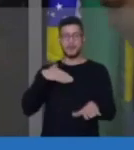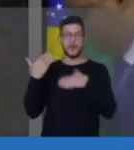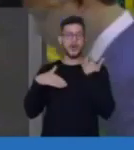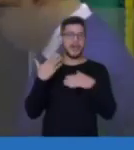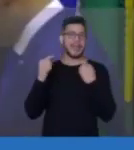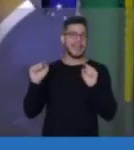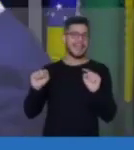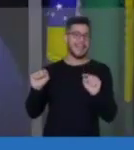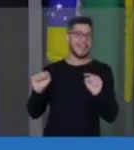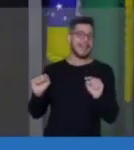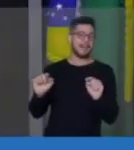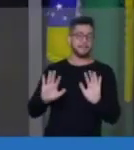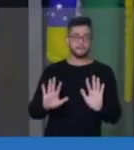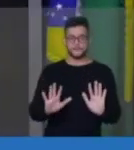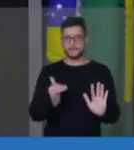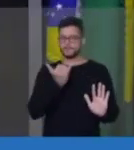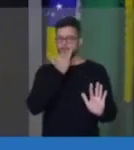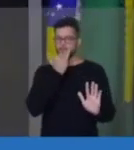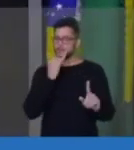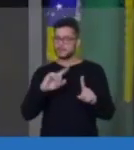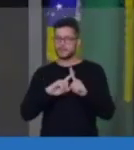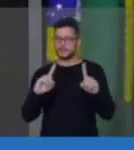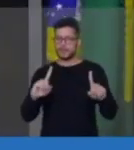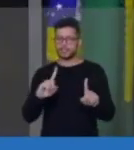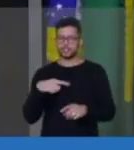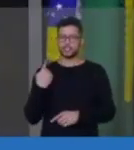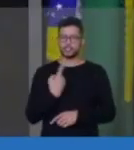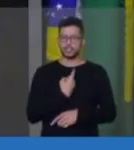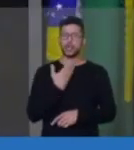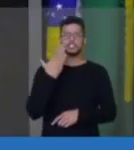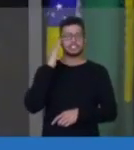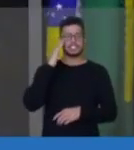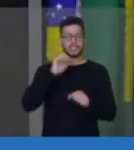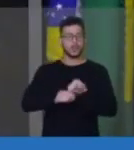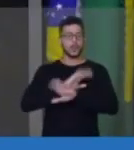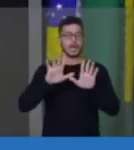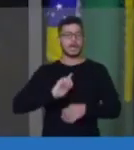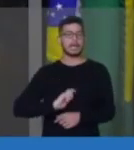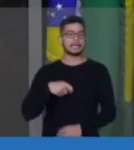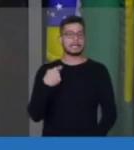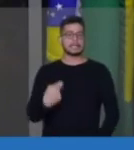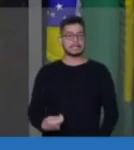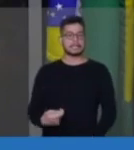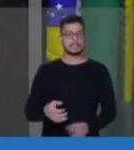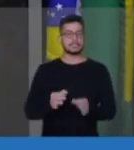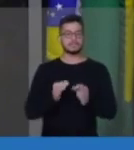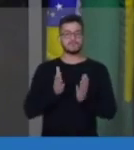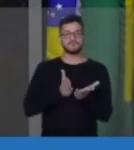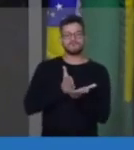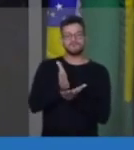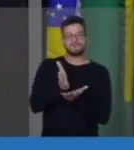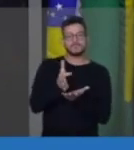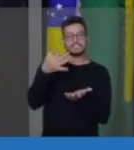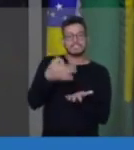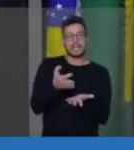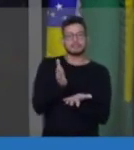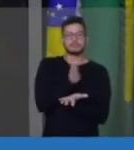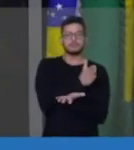para todo brasileiro quem é que está do lado certo da história. Muito obrigado.